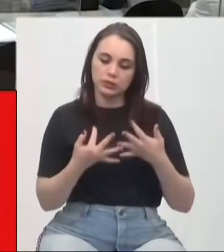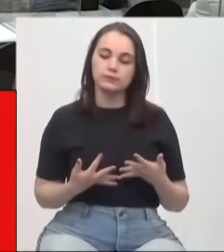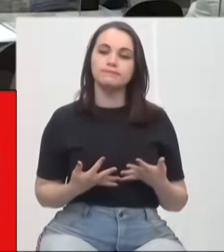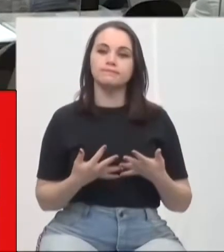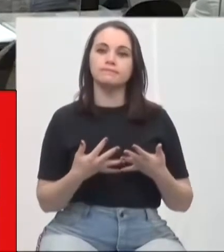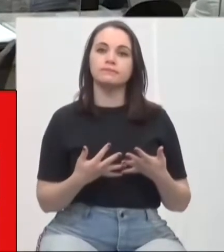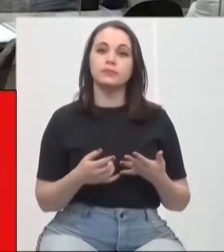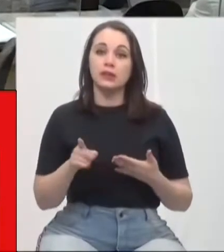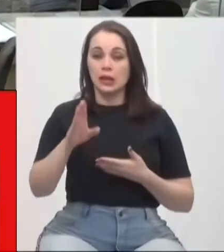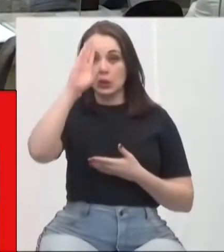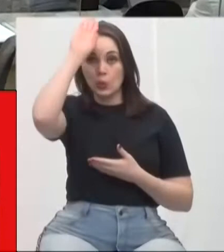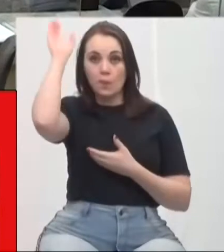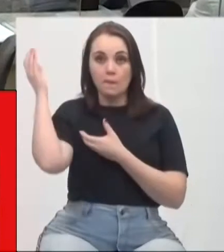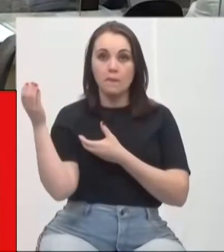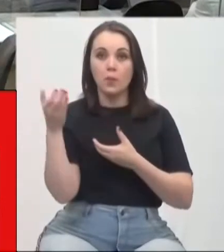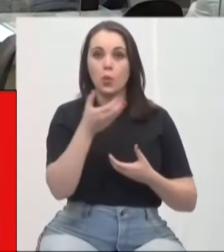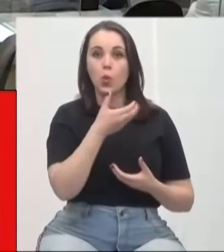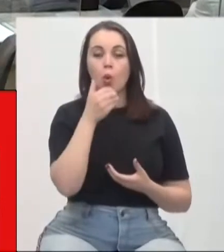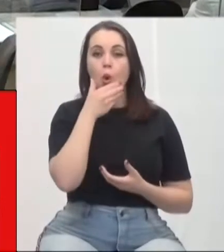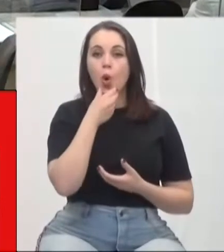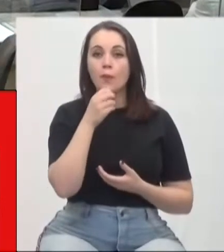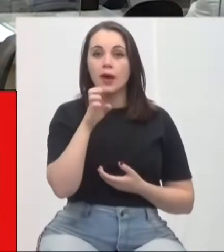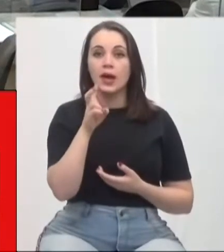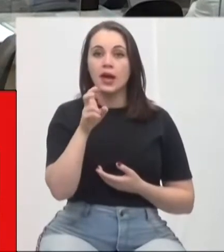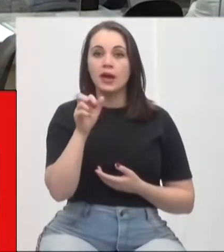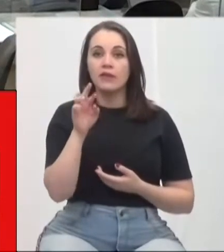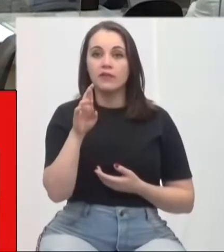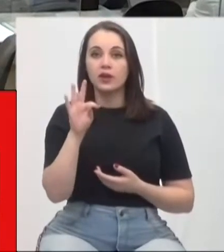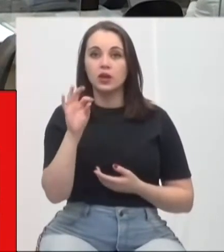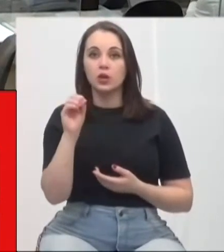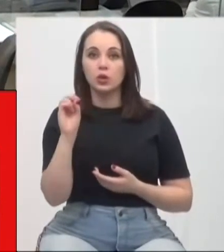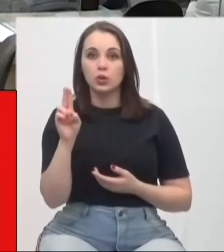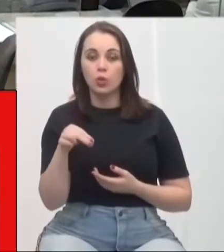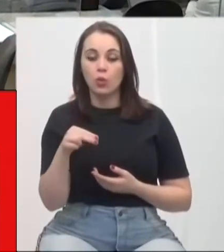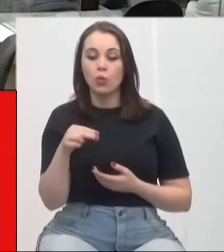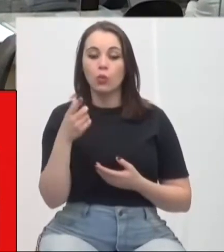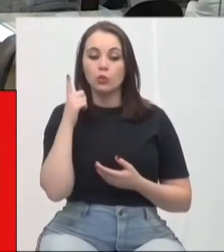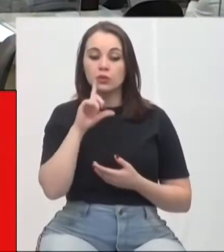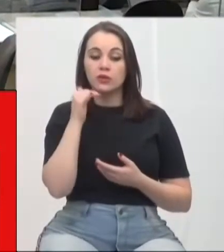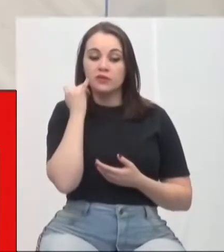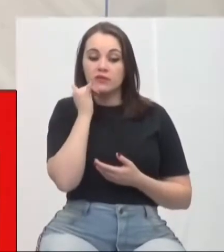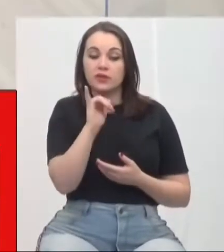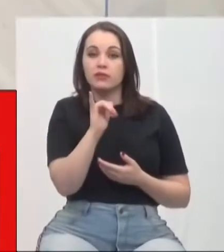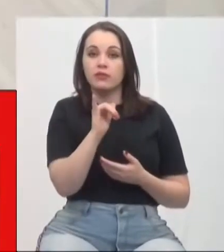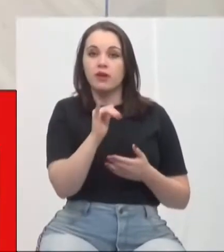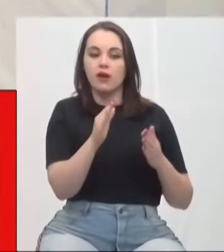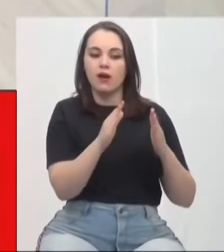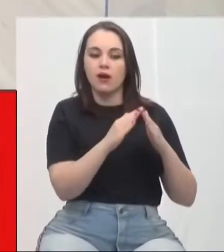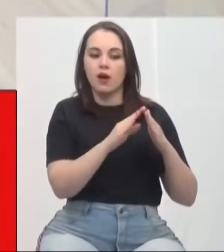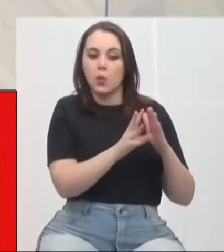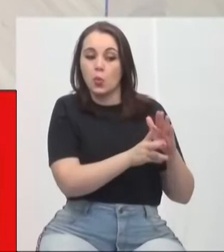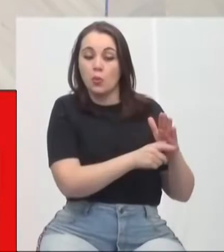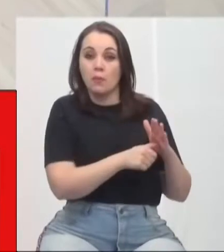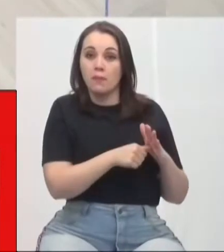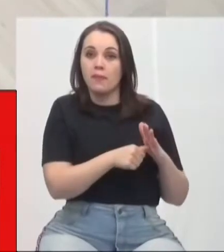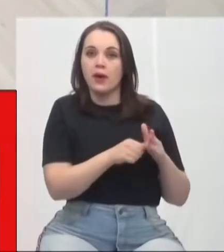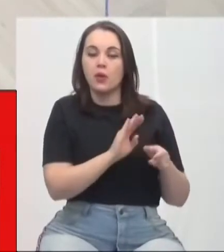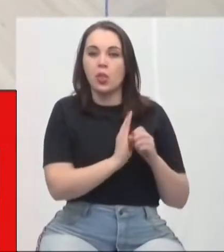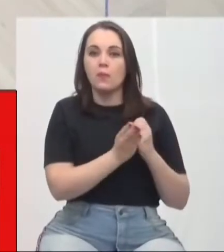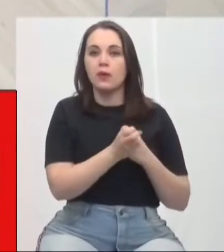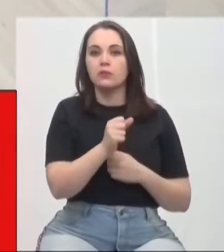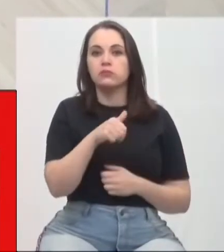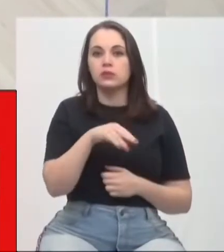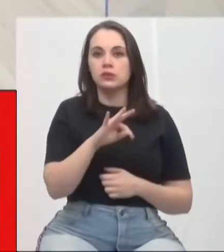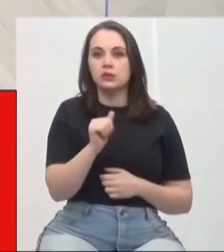sargento do corpo de bombeiro Everton Vitorino Gomes conseguiu evitar um furto à residência no bairro de Santa Bárbara, em Criciúma. O fato aconteceu no dia